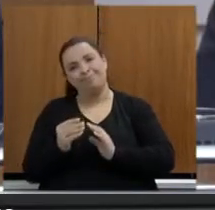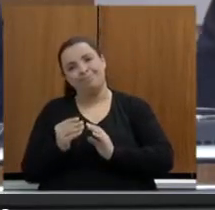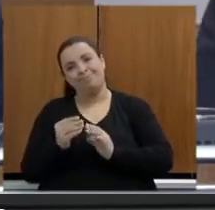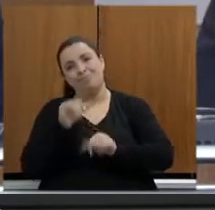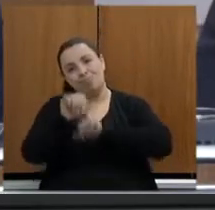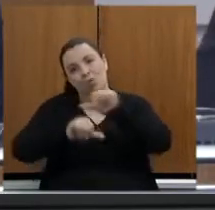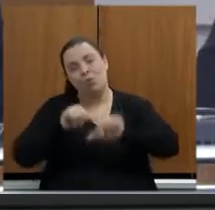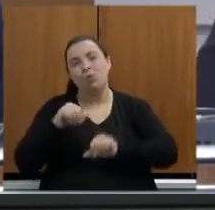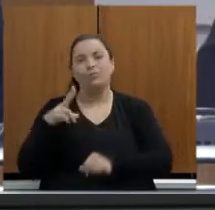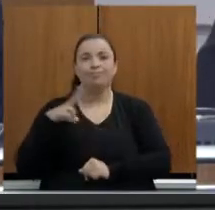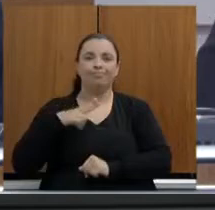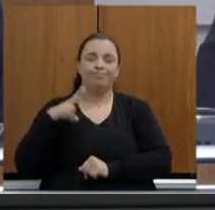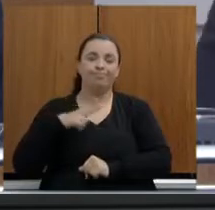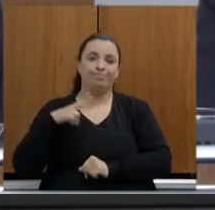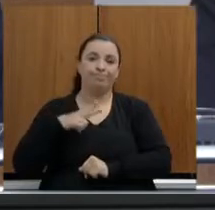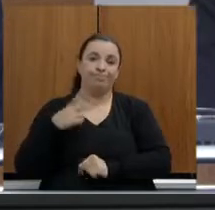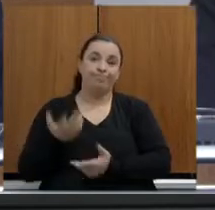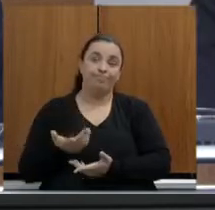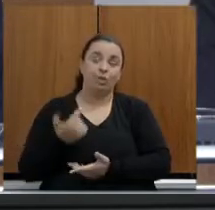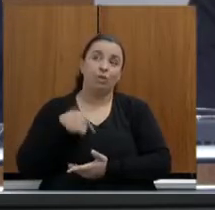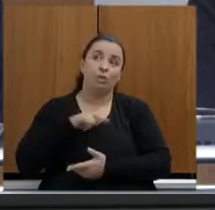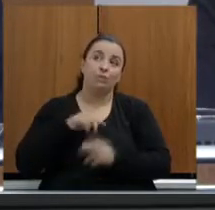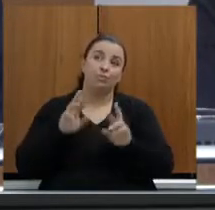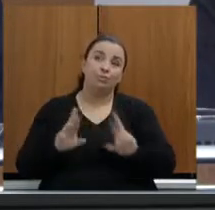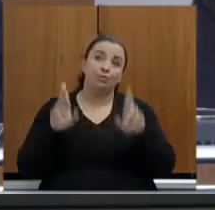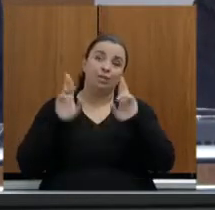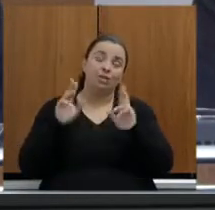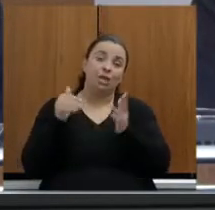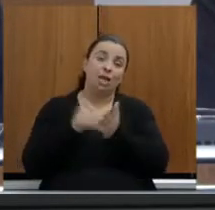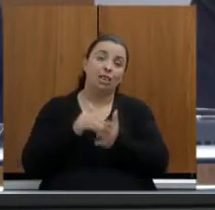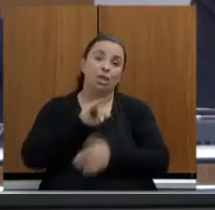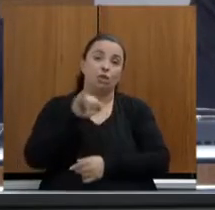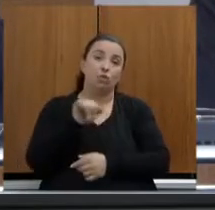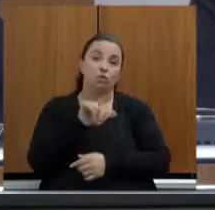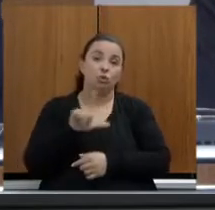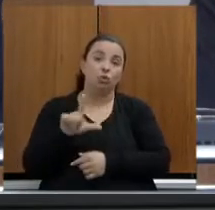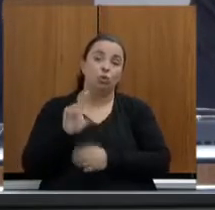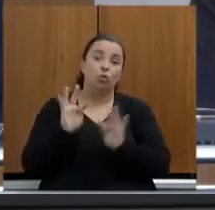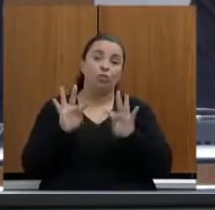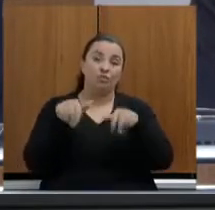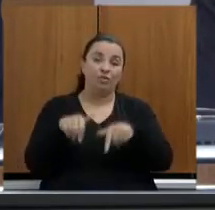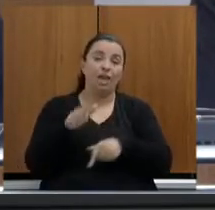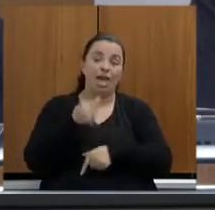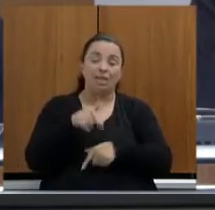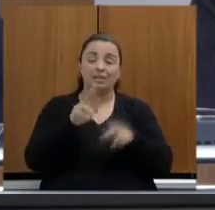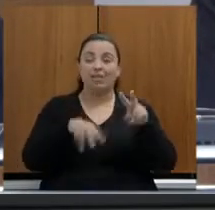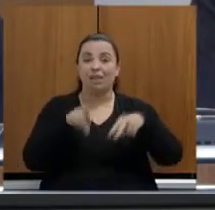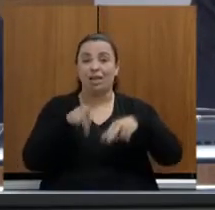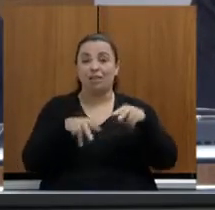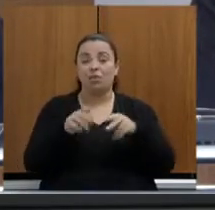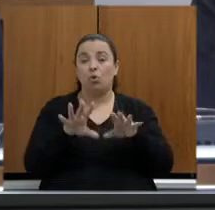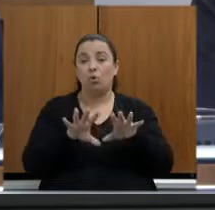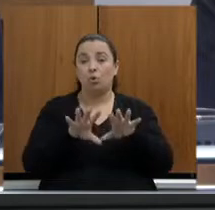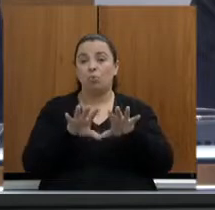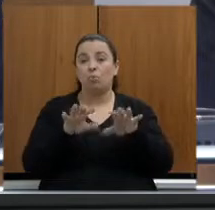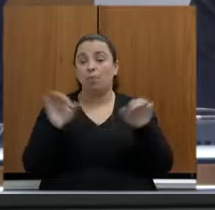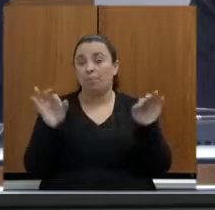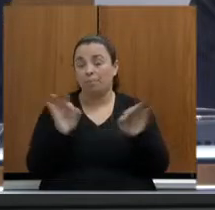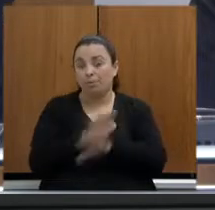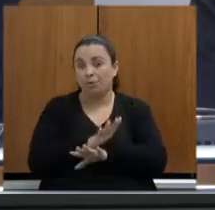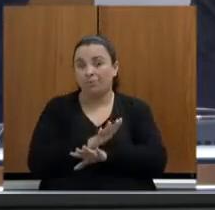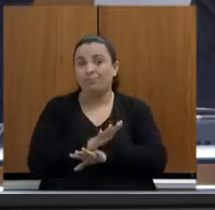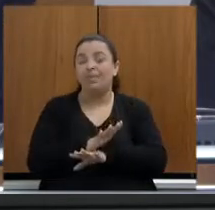Temos a expectativa que até o mês de julho, no final deste mês, essa análise seja concluída, e aí, no mês de julho,